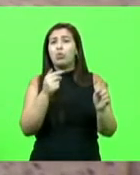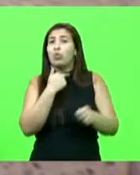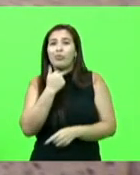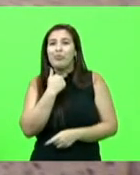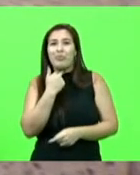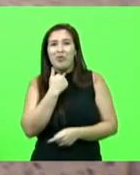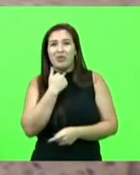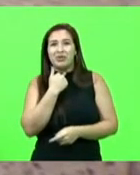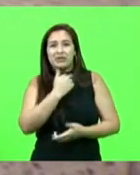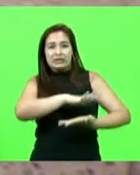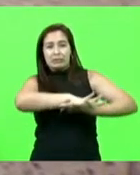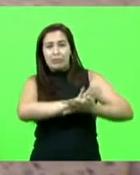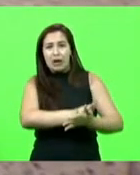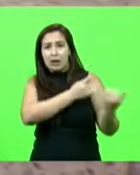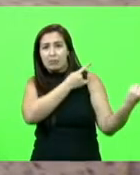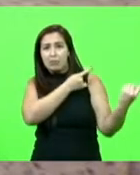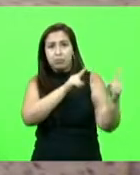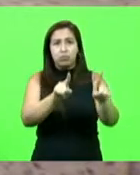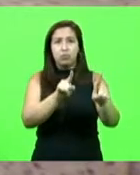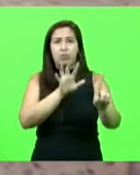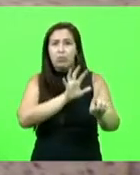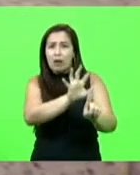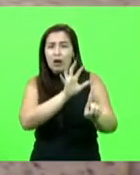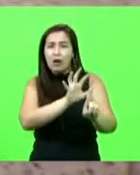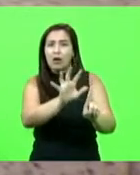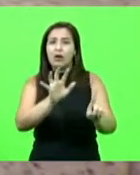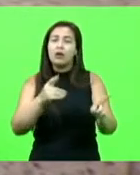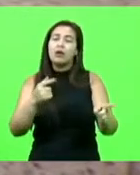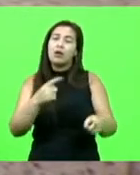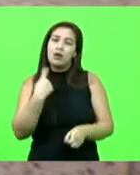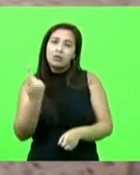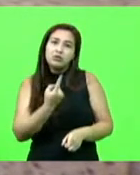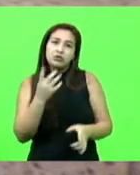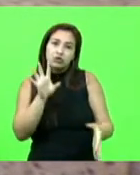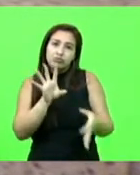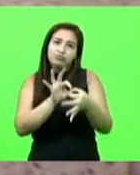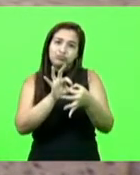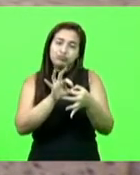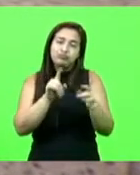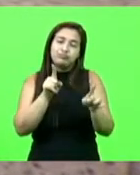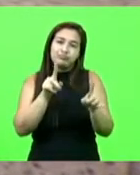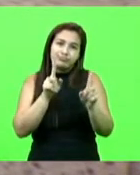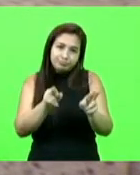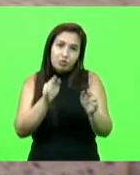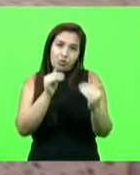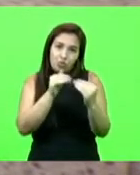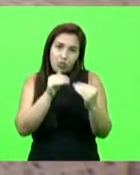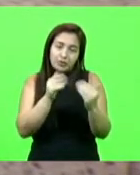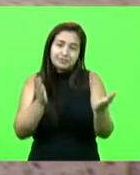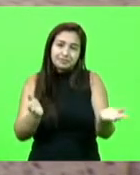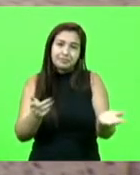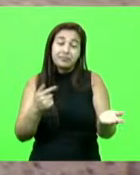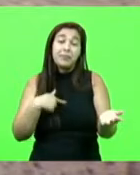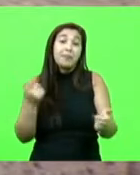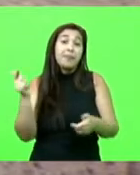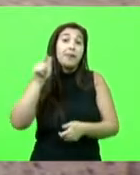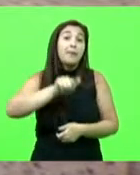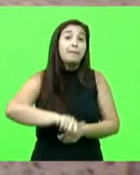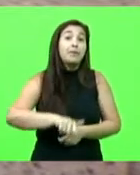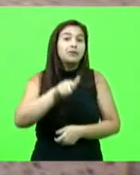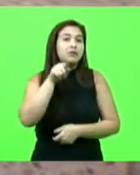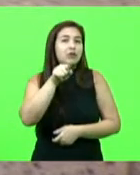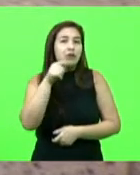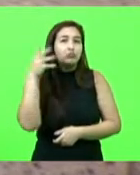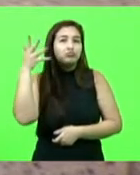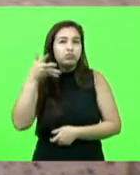E ficou aqui também registrado o nosso protesto. Mas quero apenas me somar ao seu discurso, lembrando,